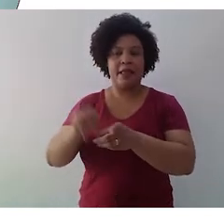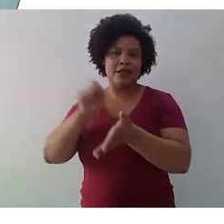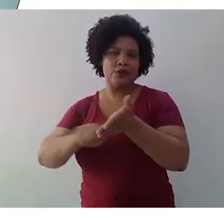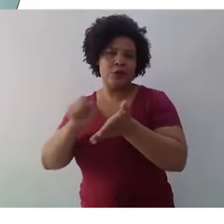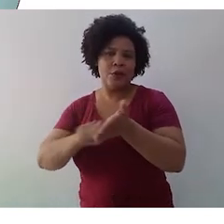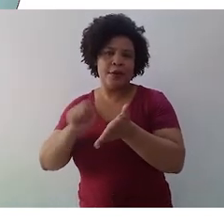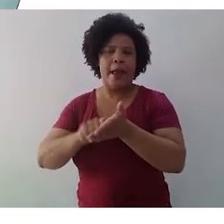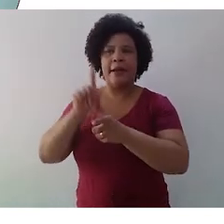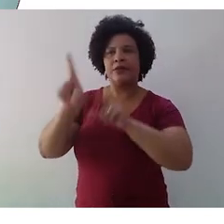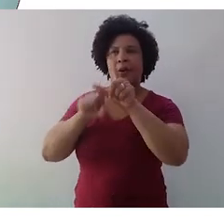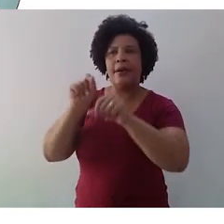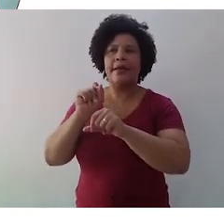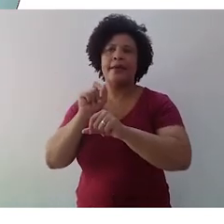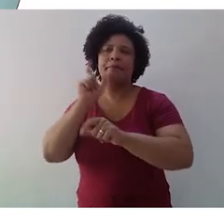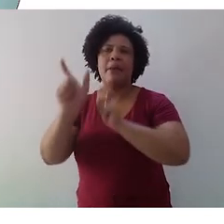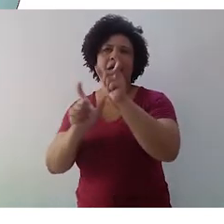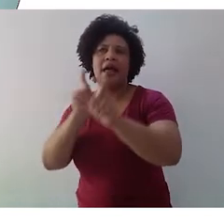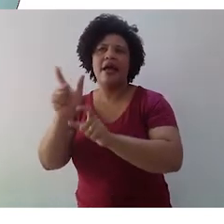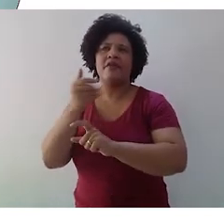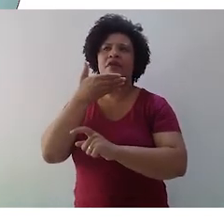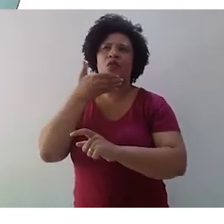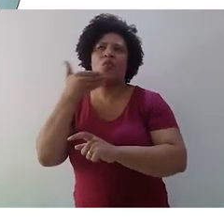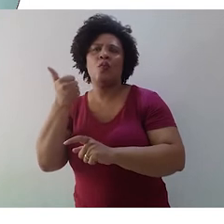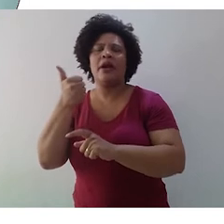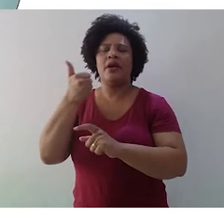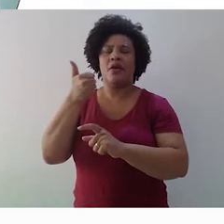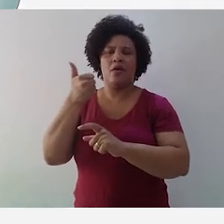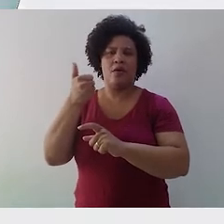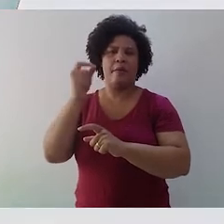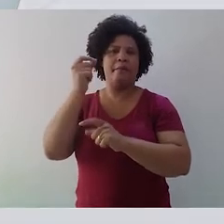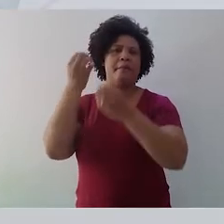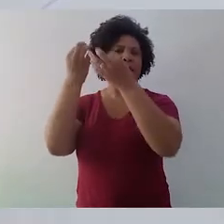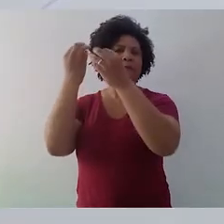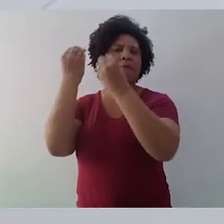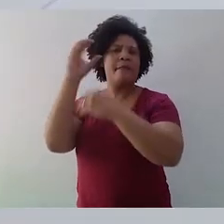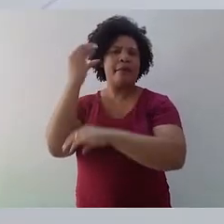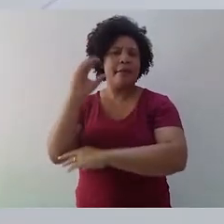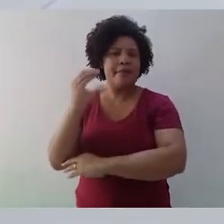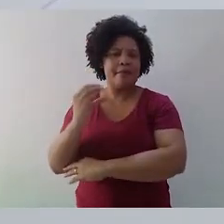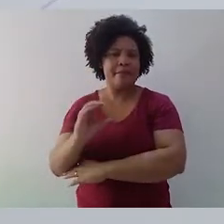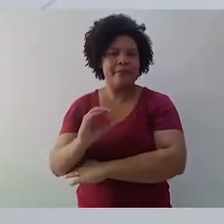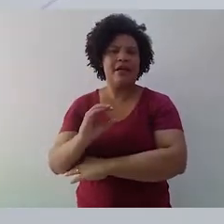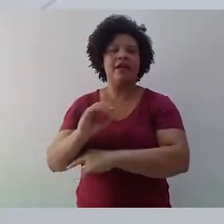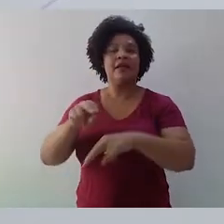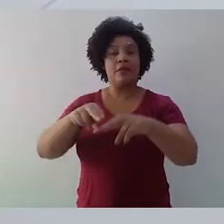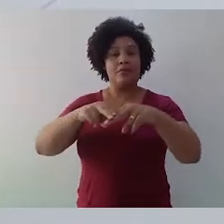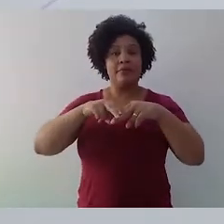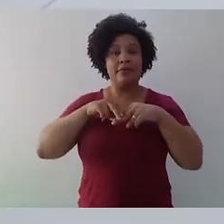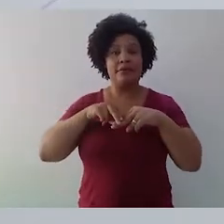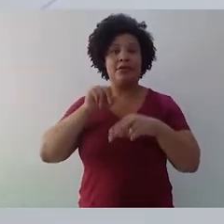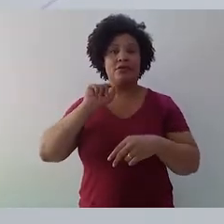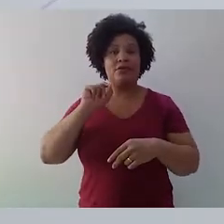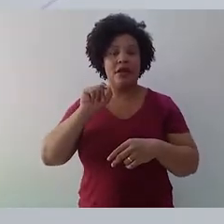palavras, do registro, se há sinais gráficos ou não. Levado à categoria de arte, cada um desses recursos pode,